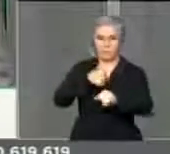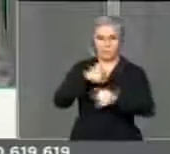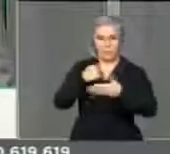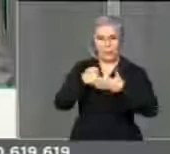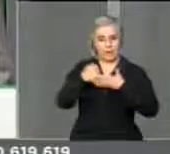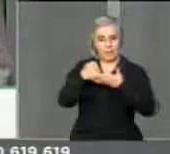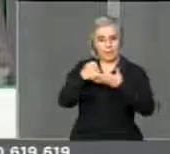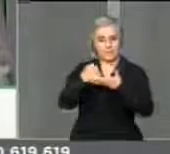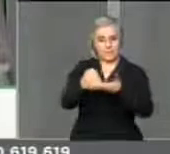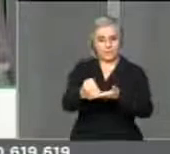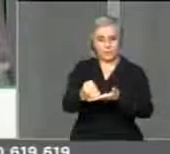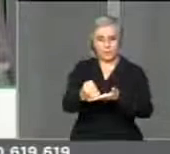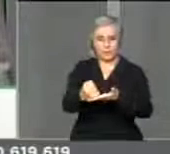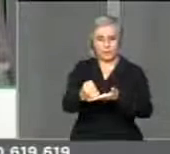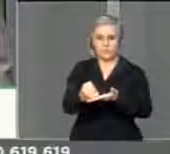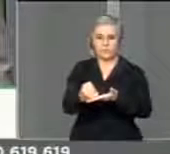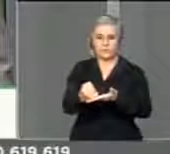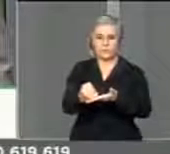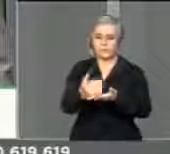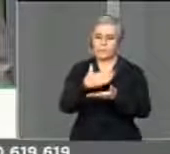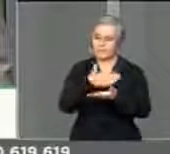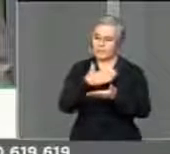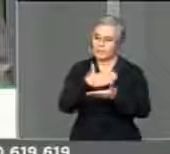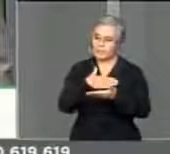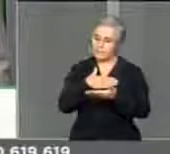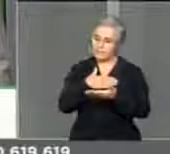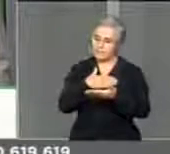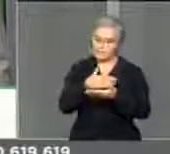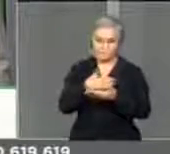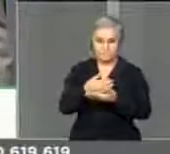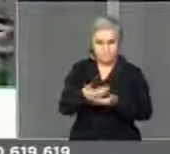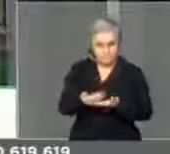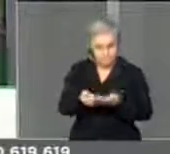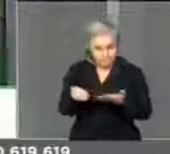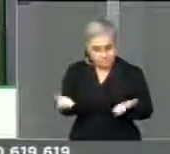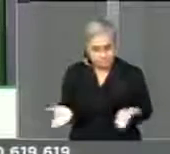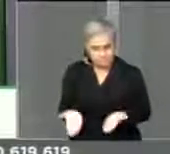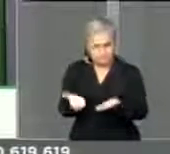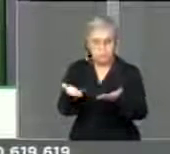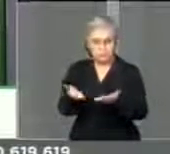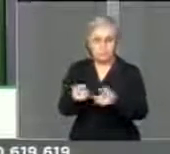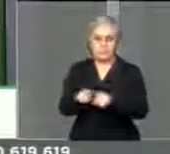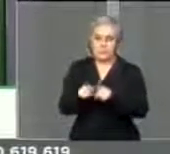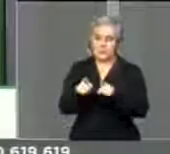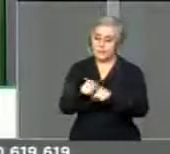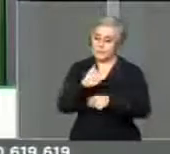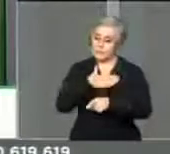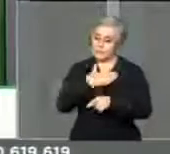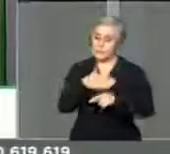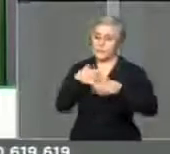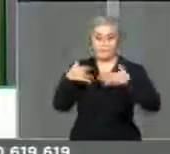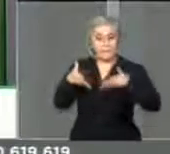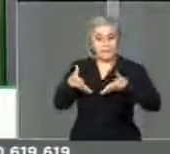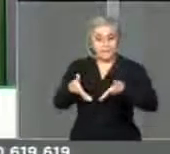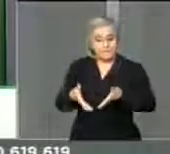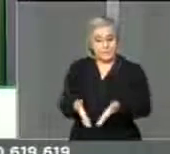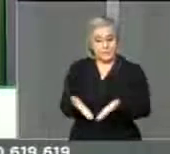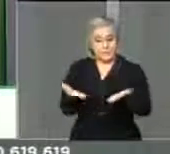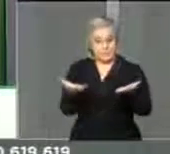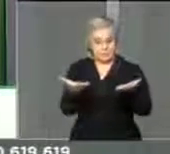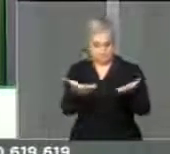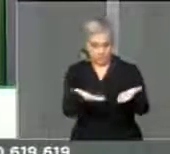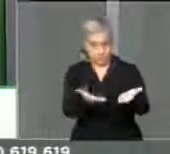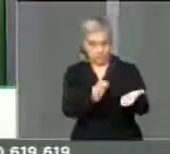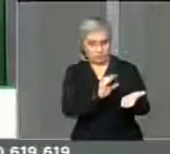e a minha solidariedade, e além do mais, a minha participação nessa CPI,